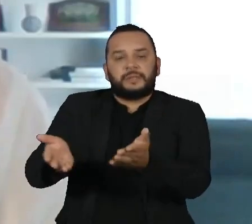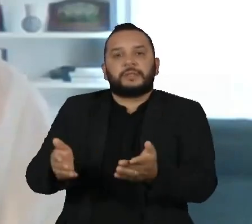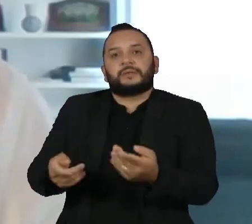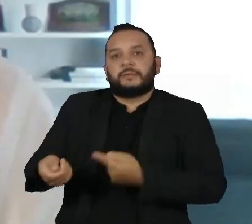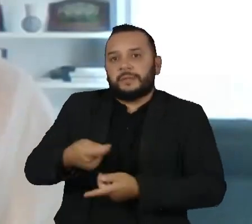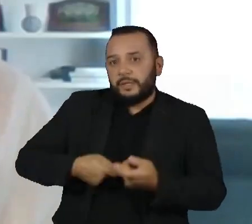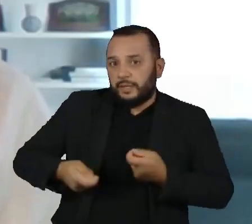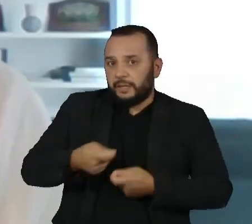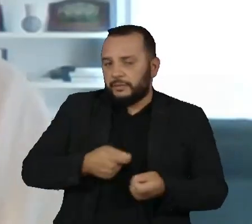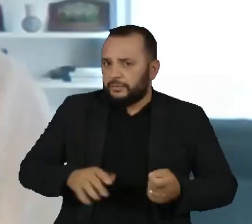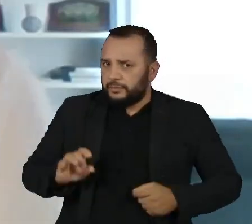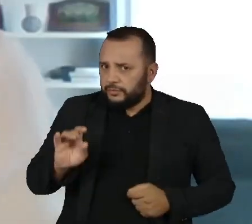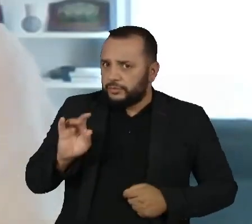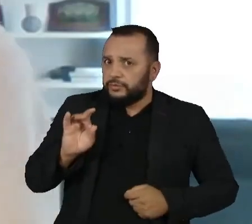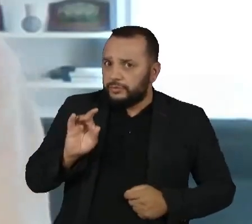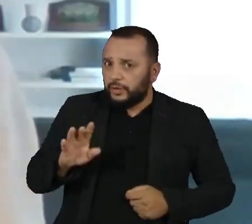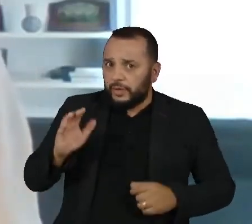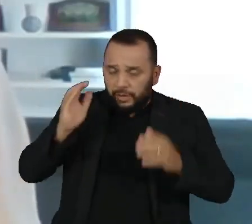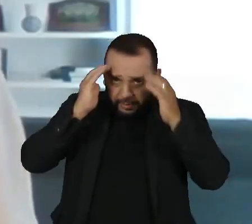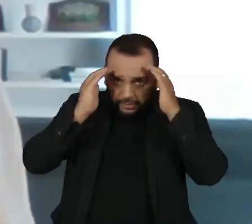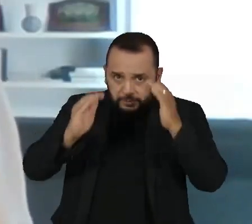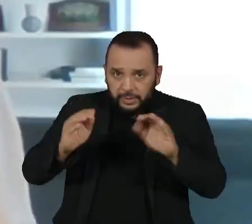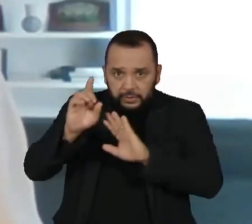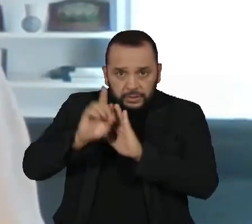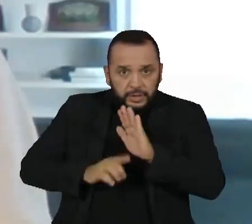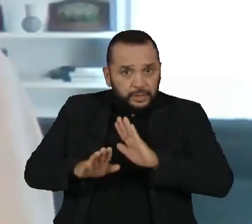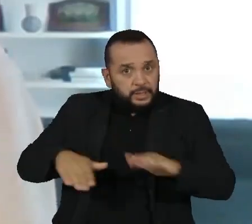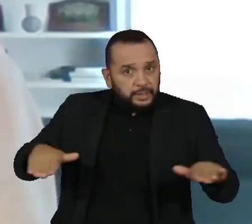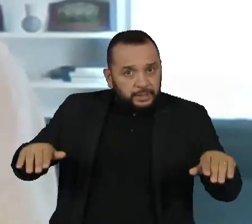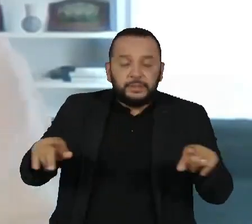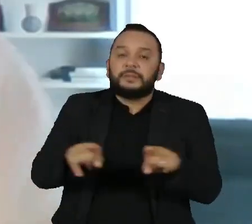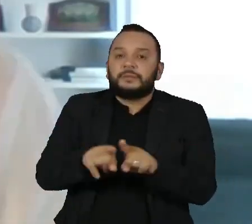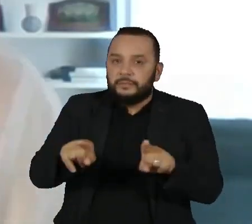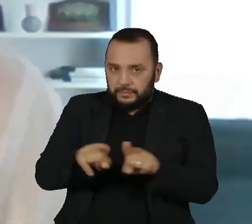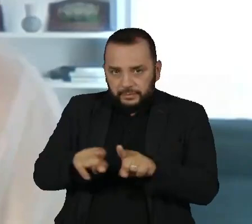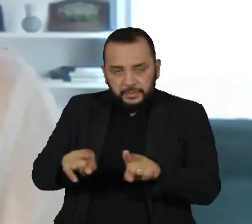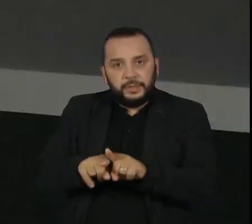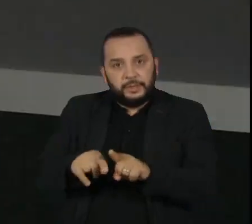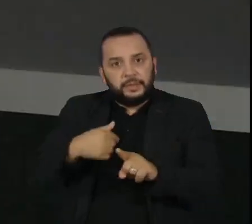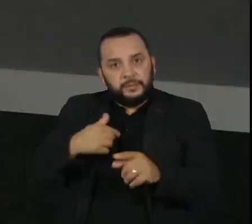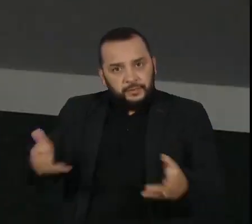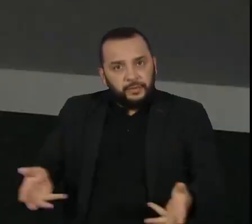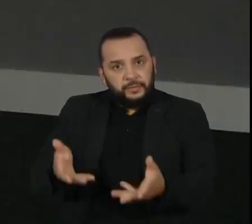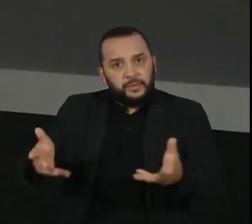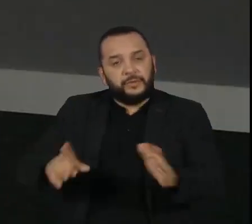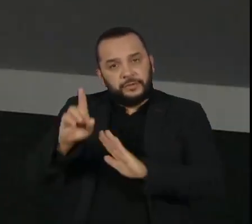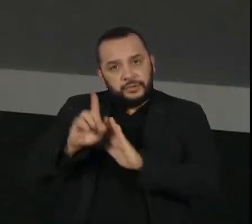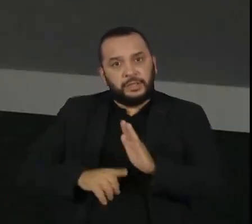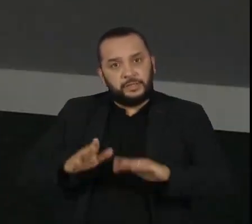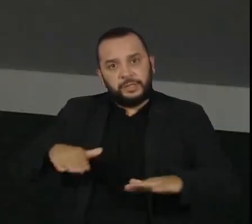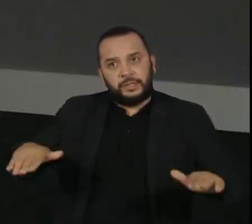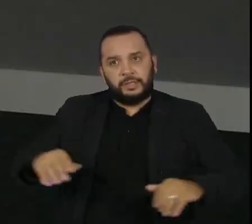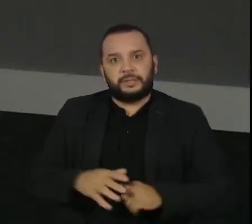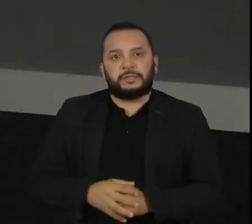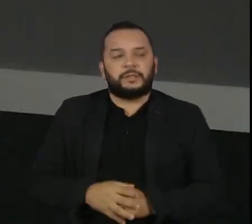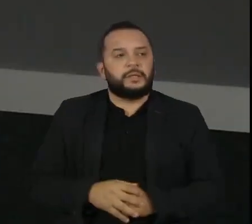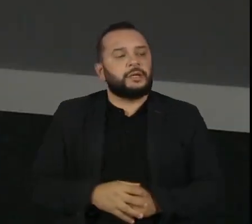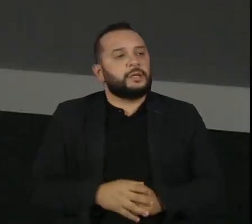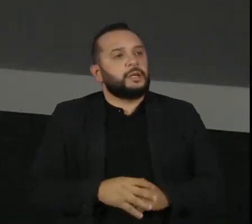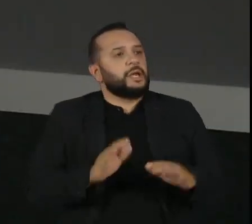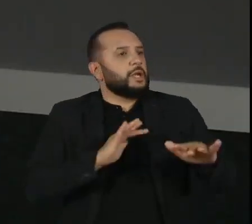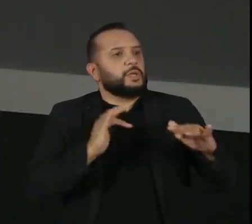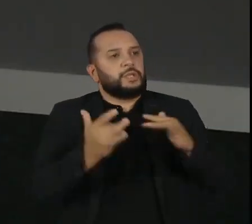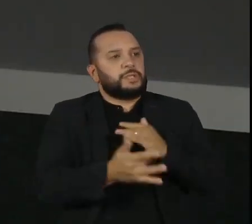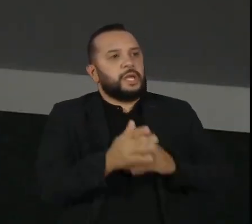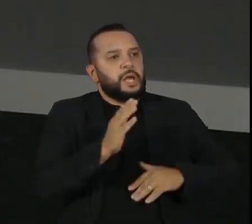que não só respeitem os direitos da criança, mas que também os promovam. As redes sociais lavam as mãos dizendo, não,